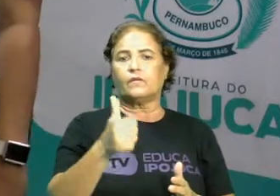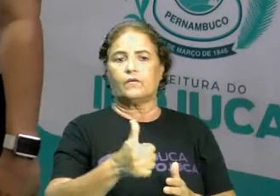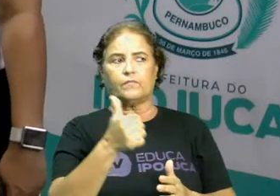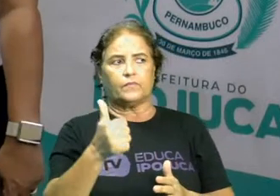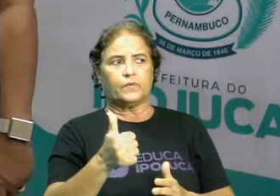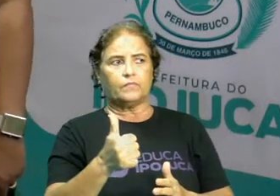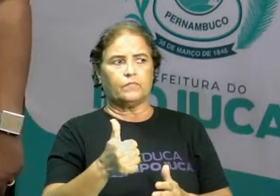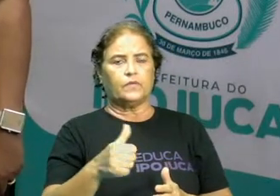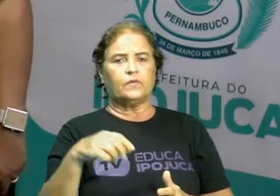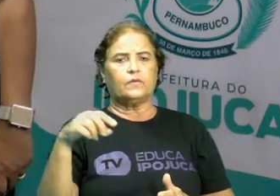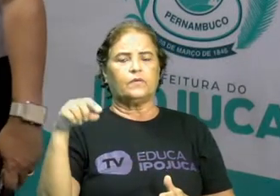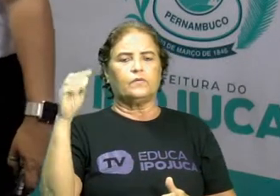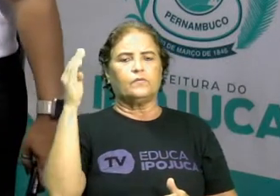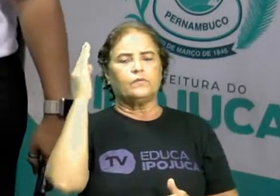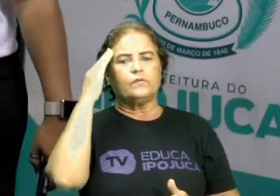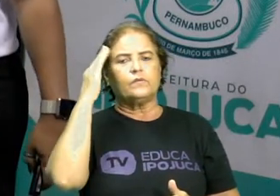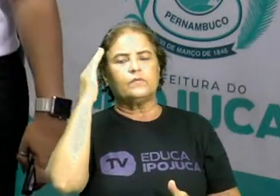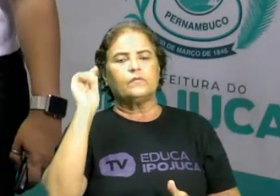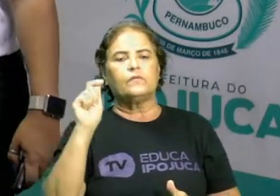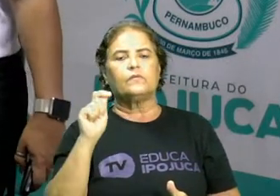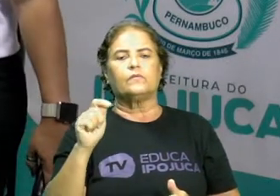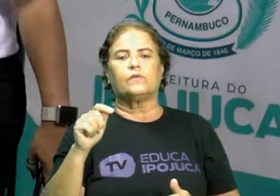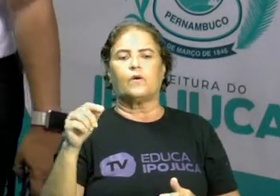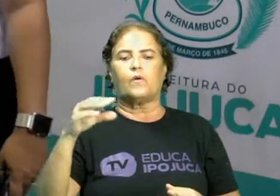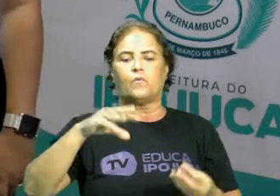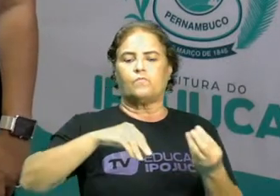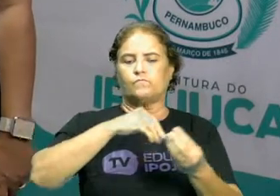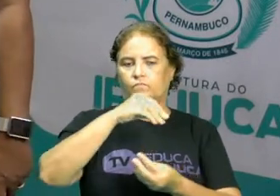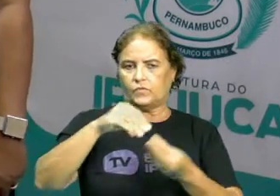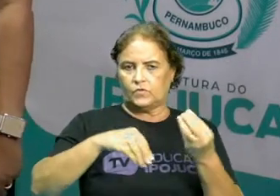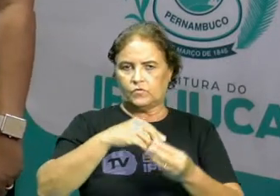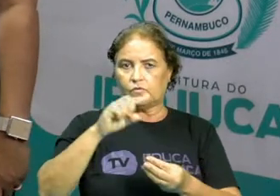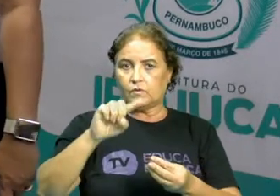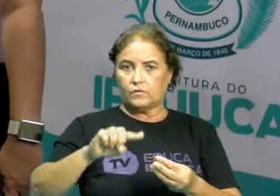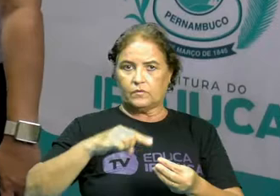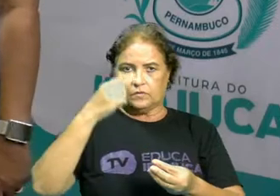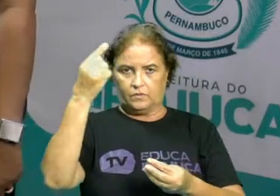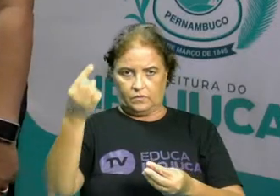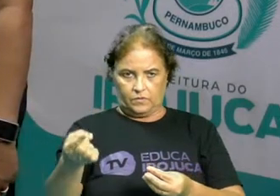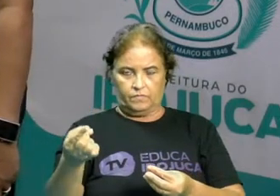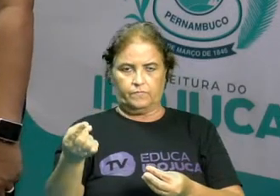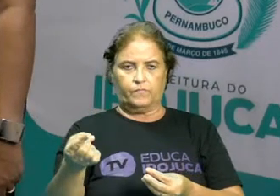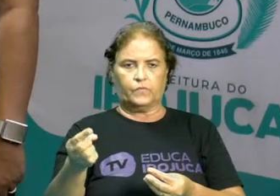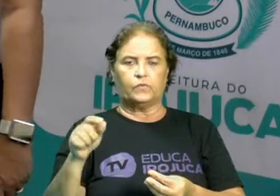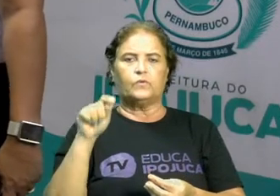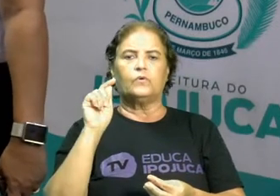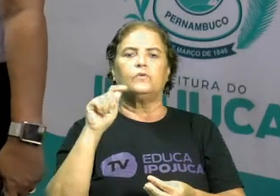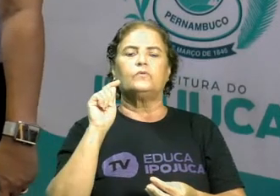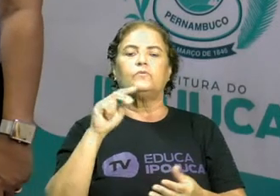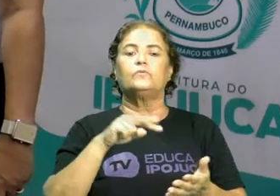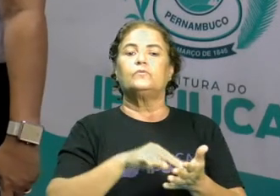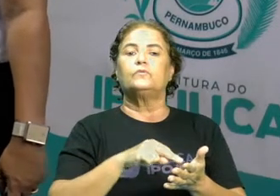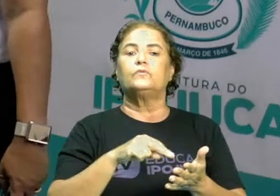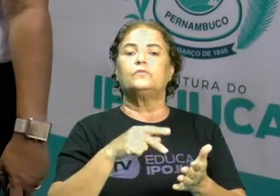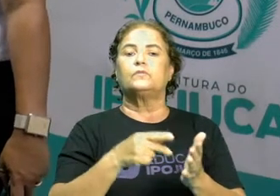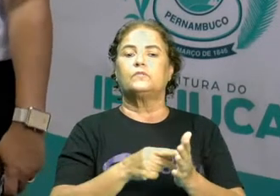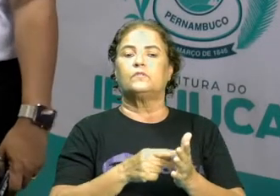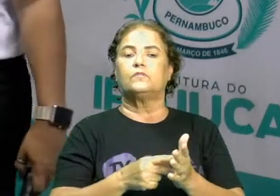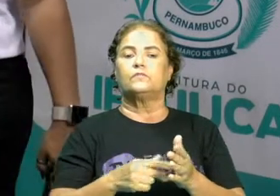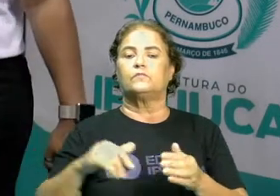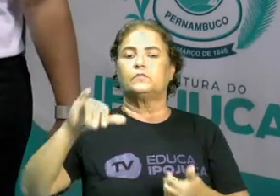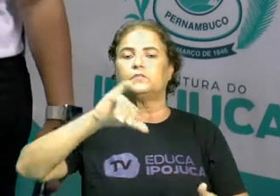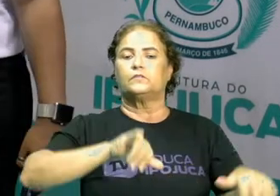entender o que é uma mistura. Depois a gente vai ver o são reações químicas.